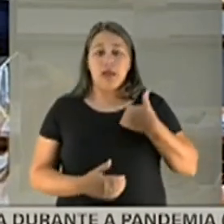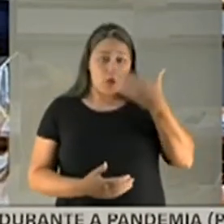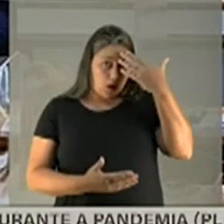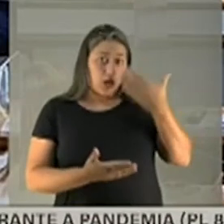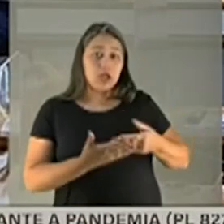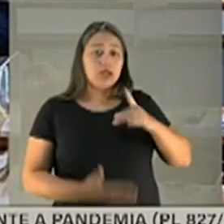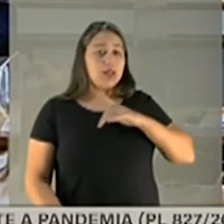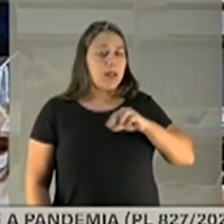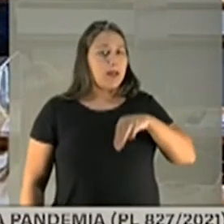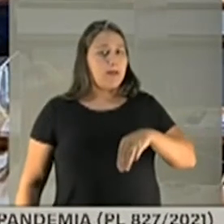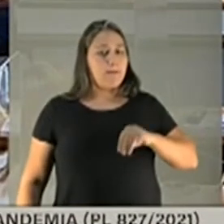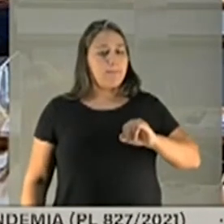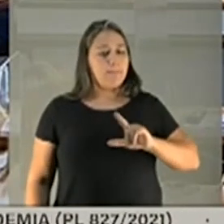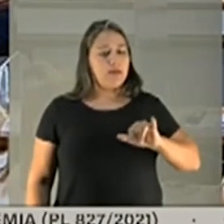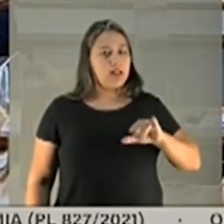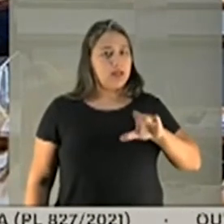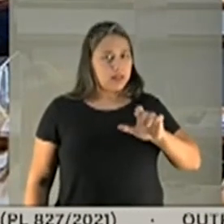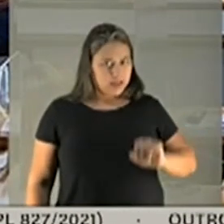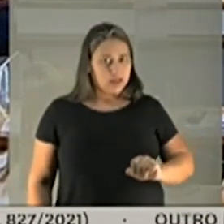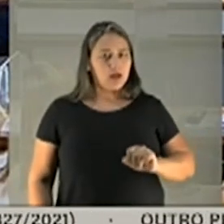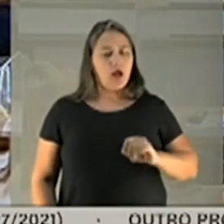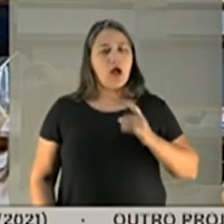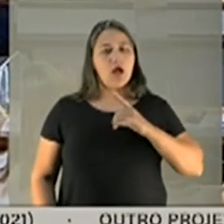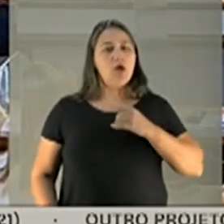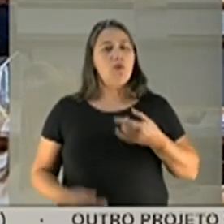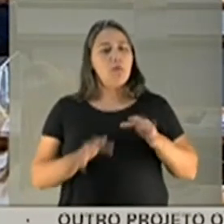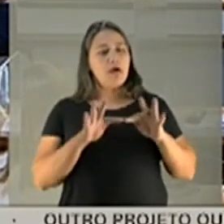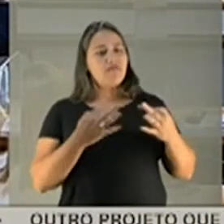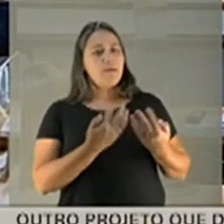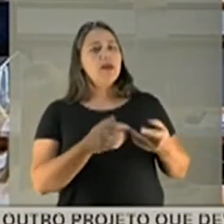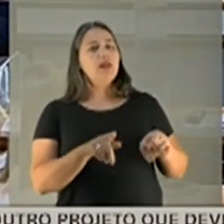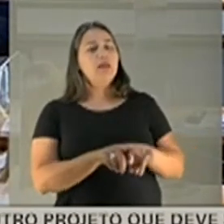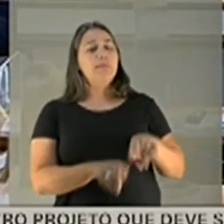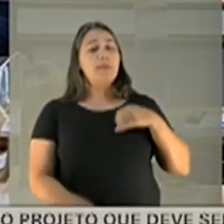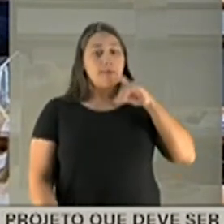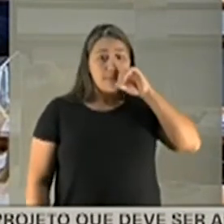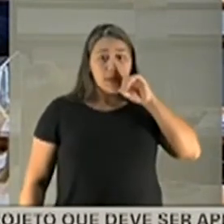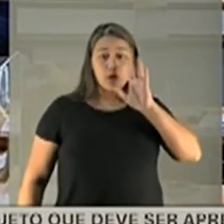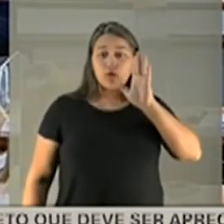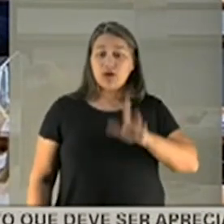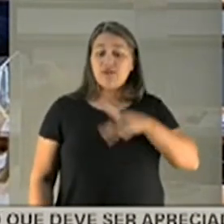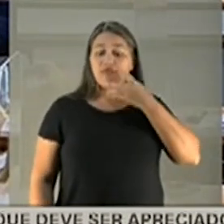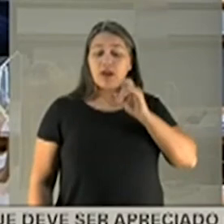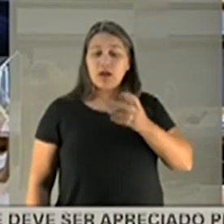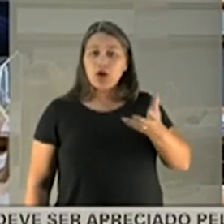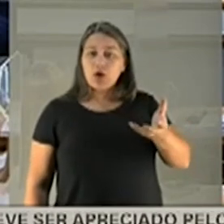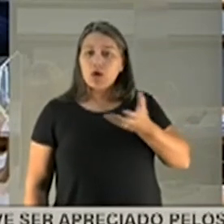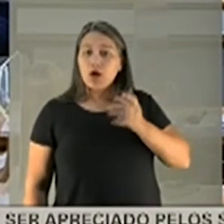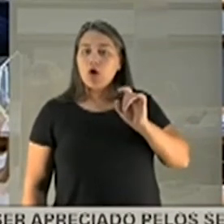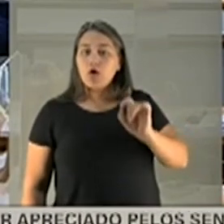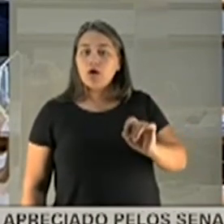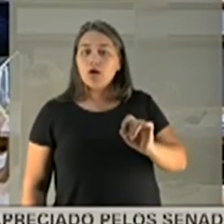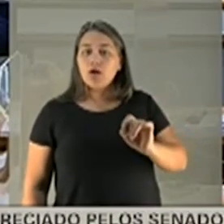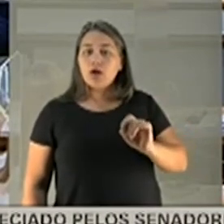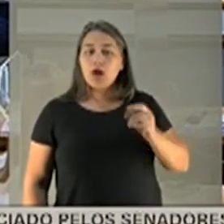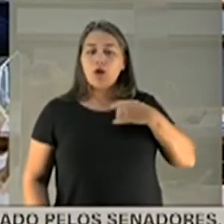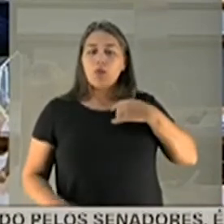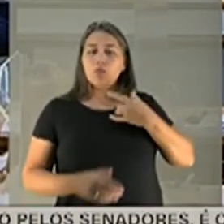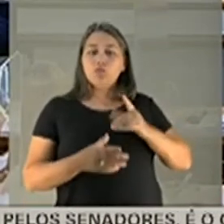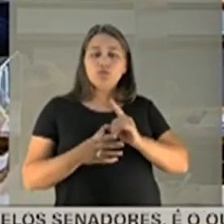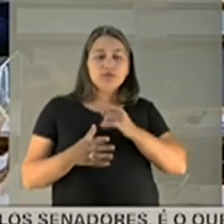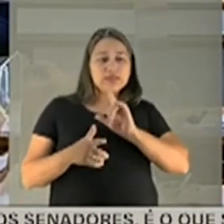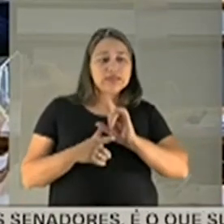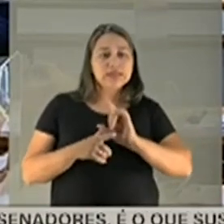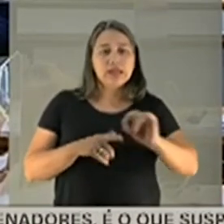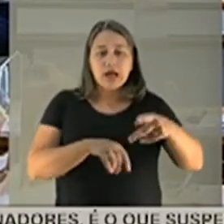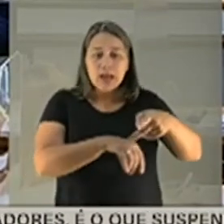envolvido atrás disso, eu corro risco de vida e a minha família. Por isso que eu inclusive já disse que era a minha intenção me retirar do país para que